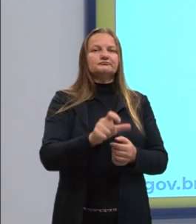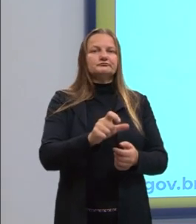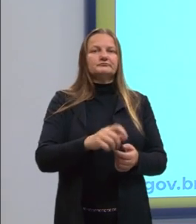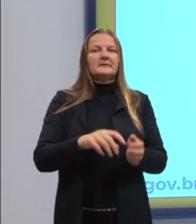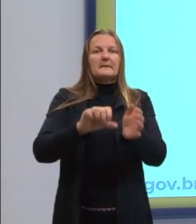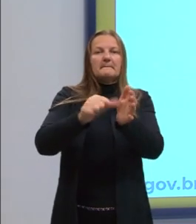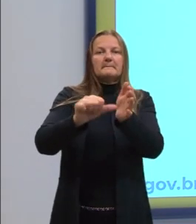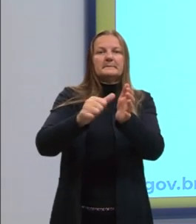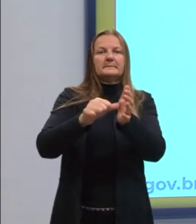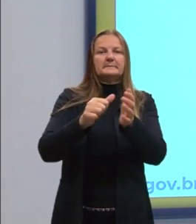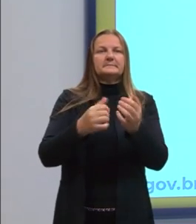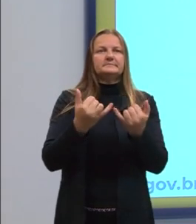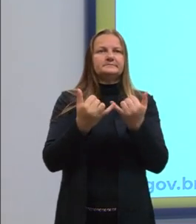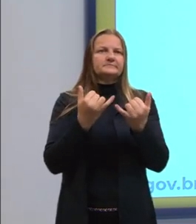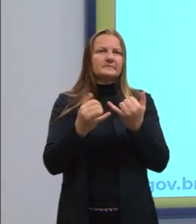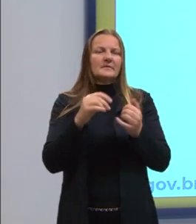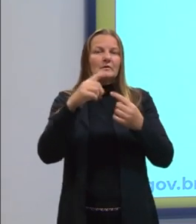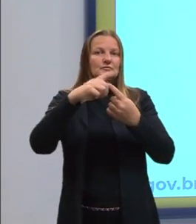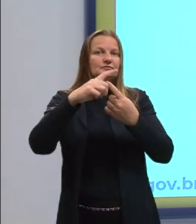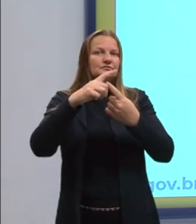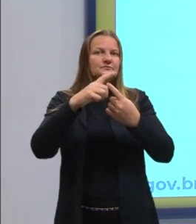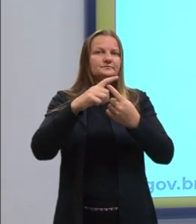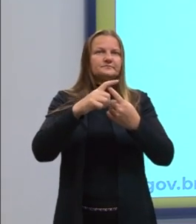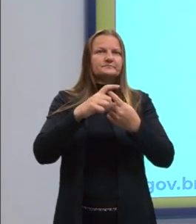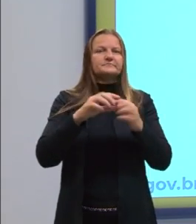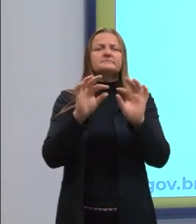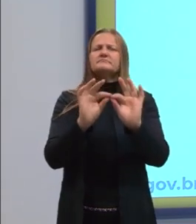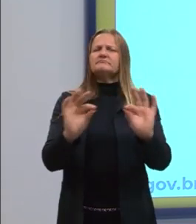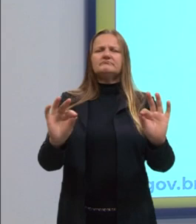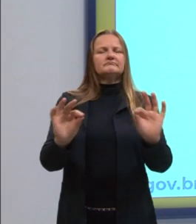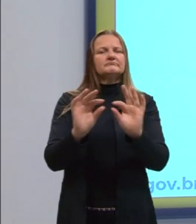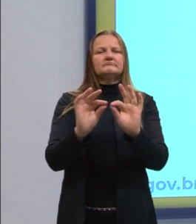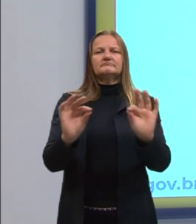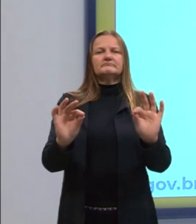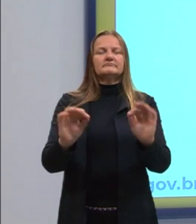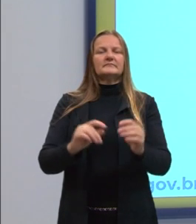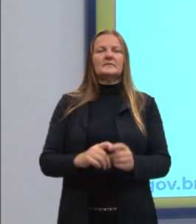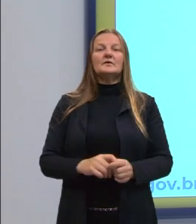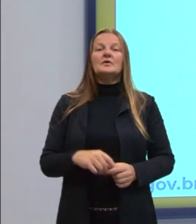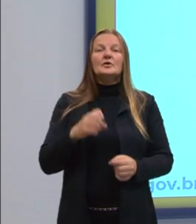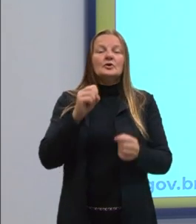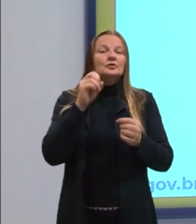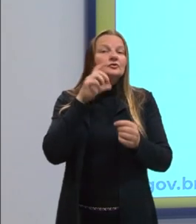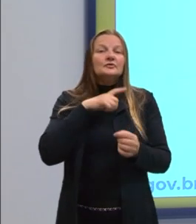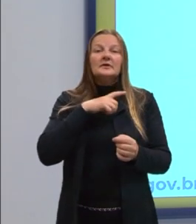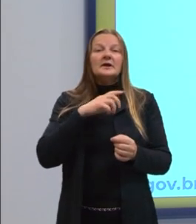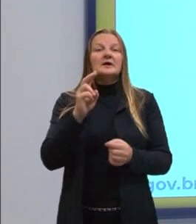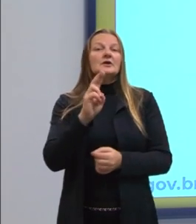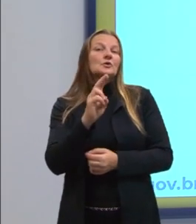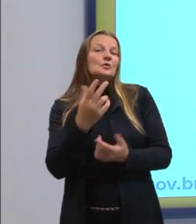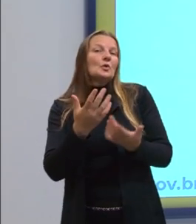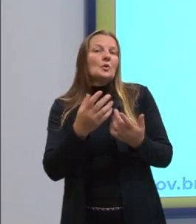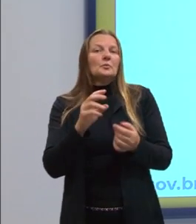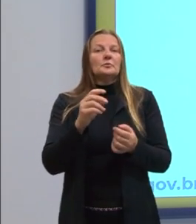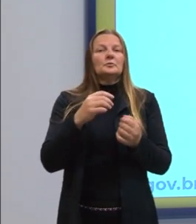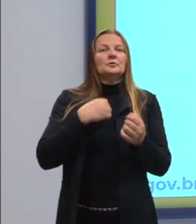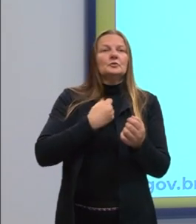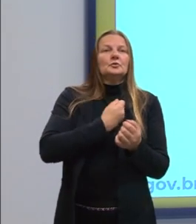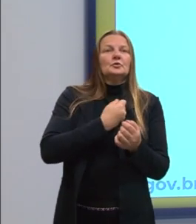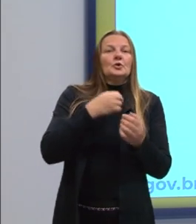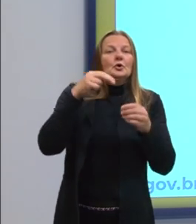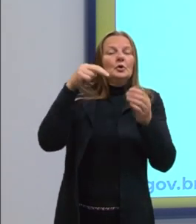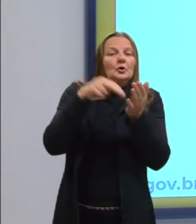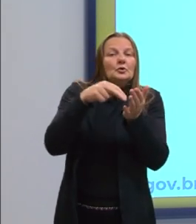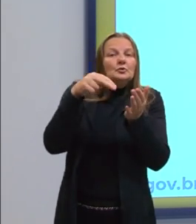Primeiro tipo deles, é o que a gente chama de sujeito simples. É aquele que vai ter um só núcleo, ou